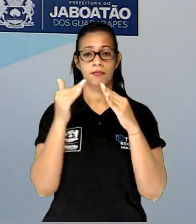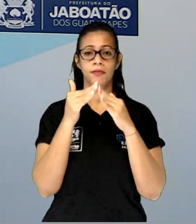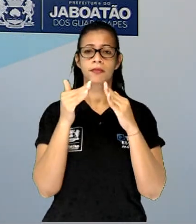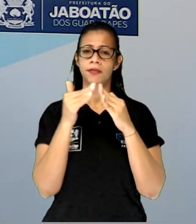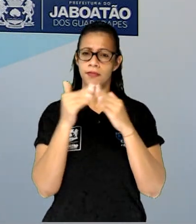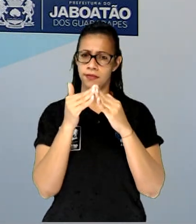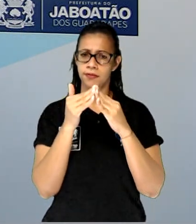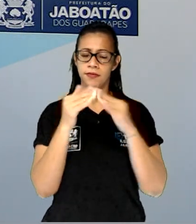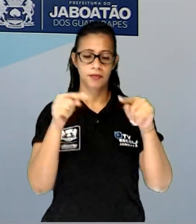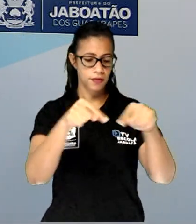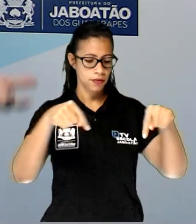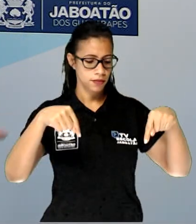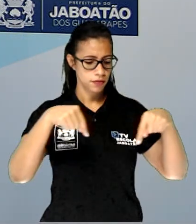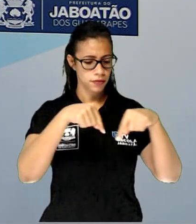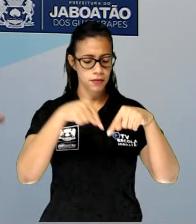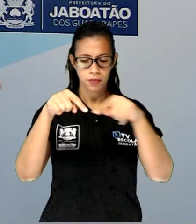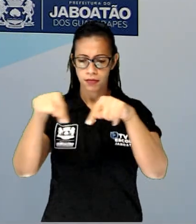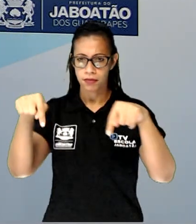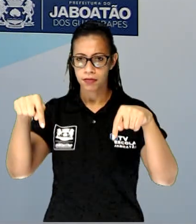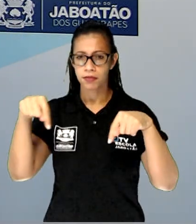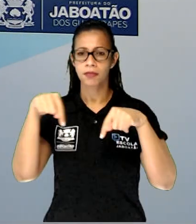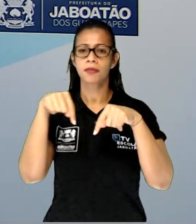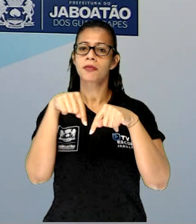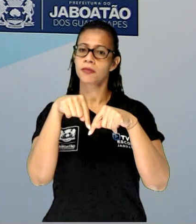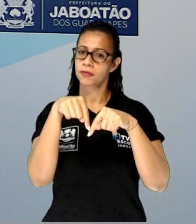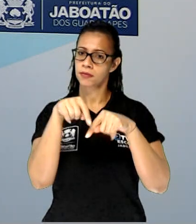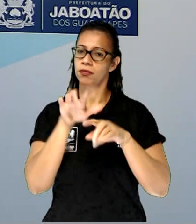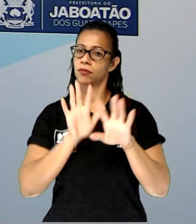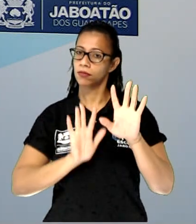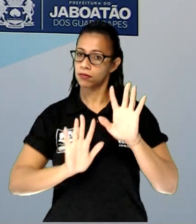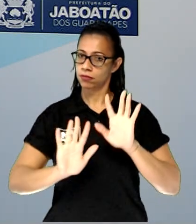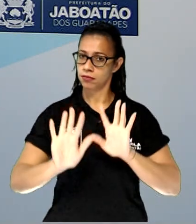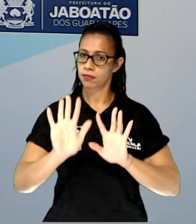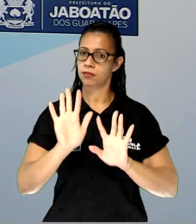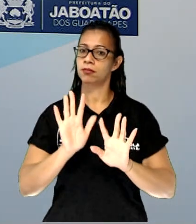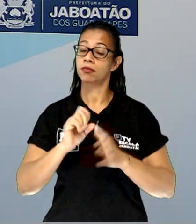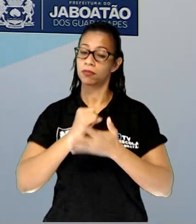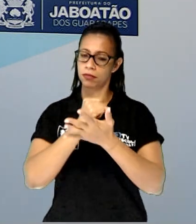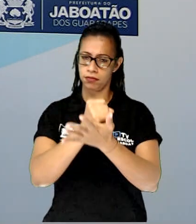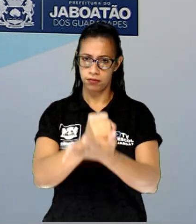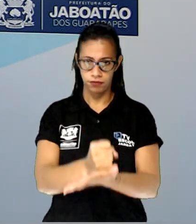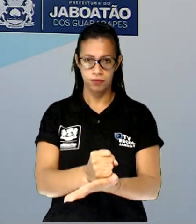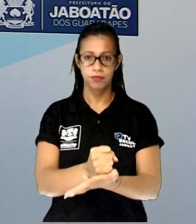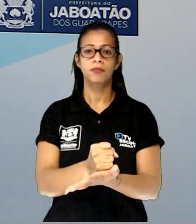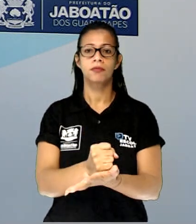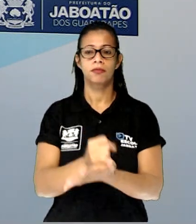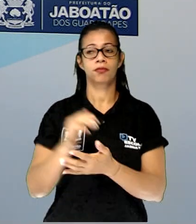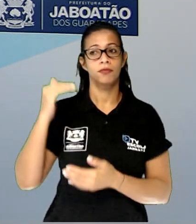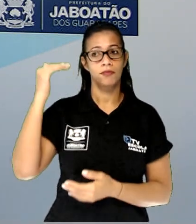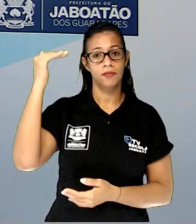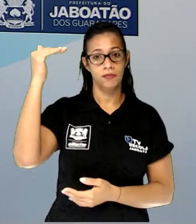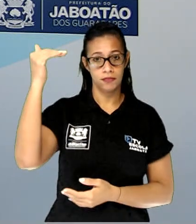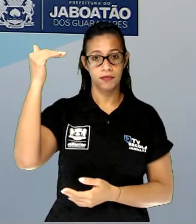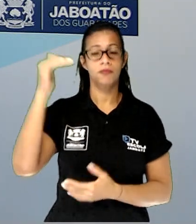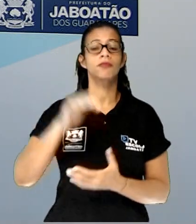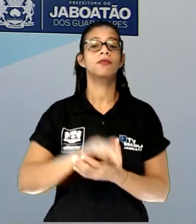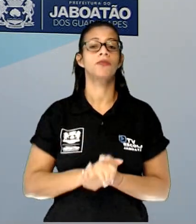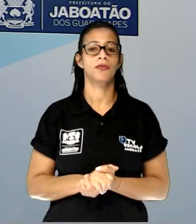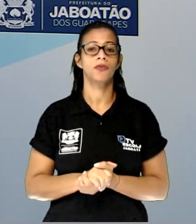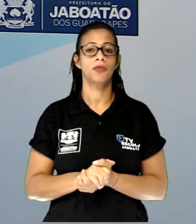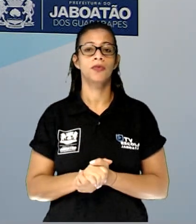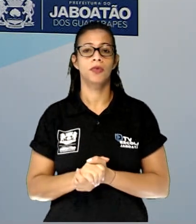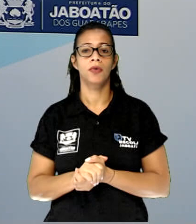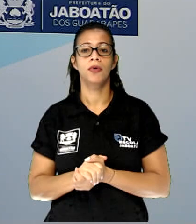cômodo, tá? Com bastante cuidado. Você vai pegar lá, com a ajuda de um adulto, se você conseguir uma trena, aquela fita que os